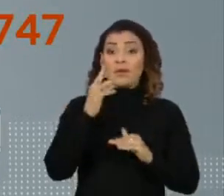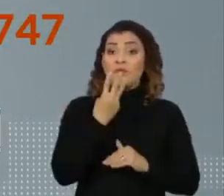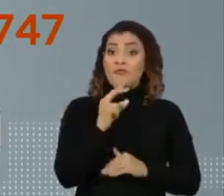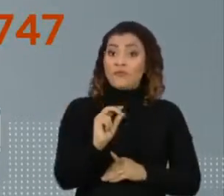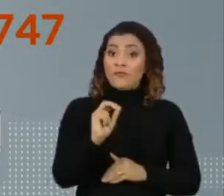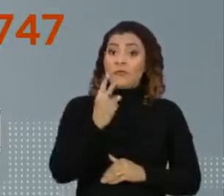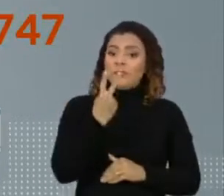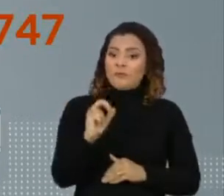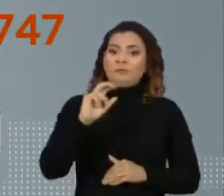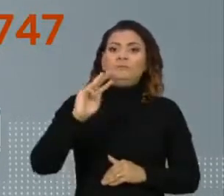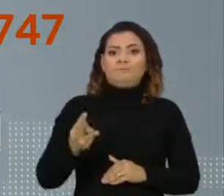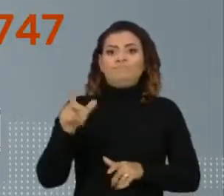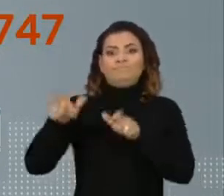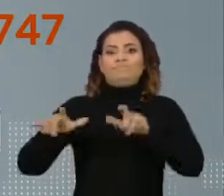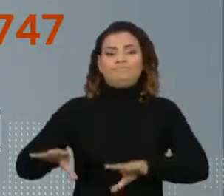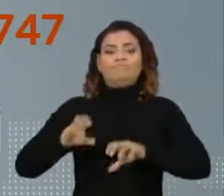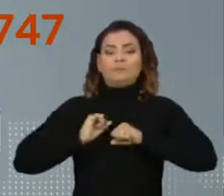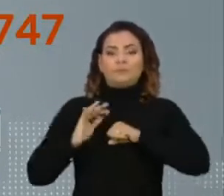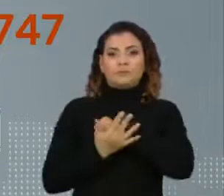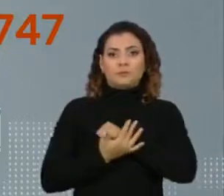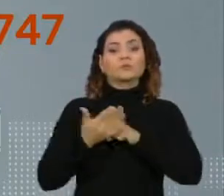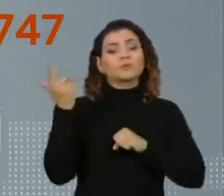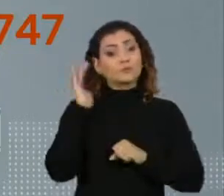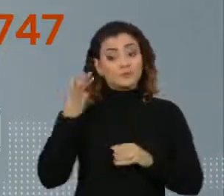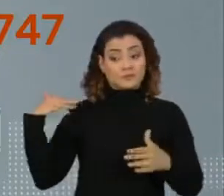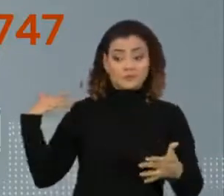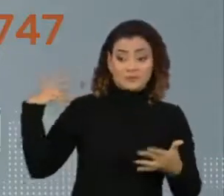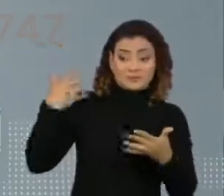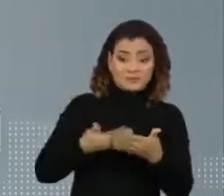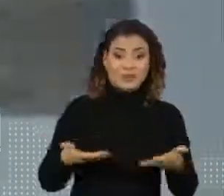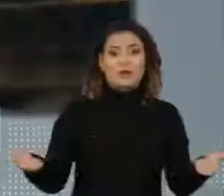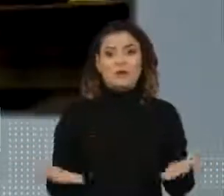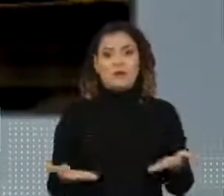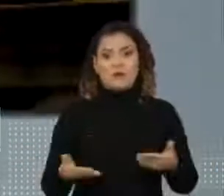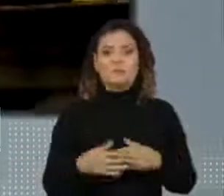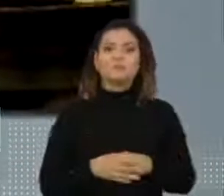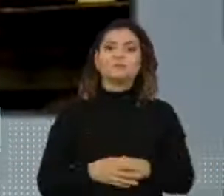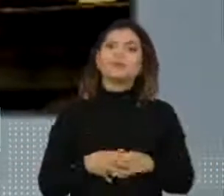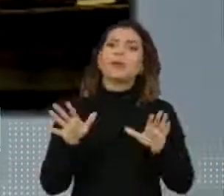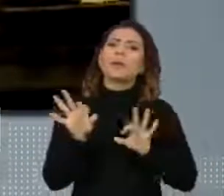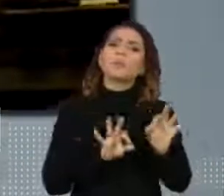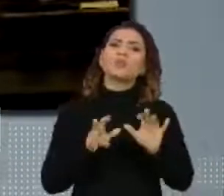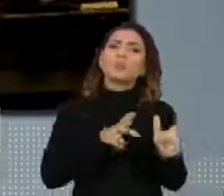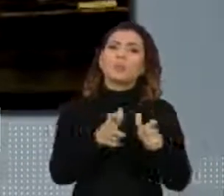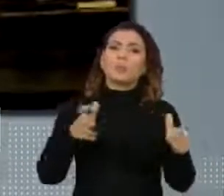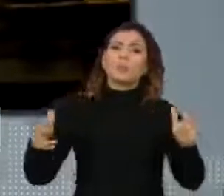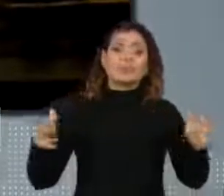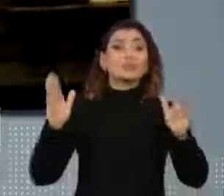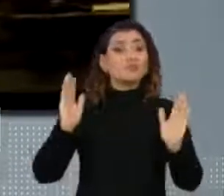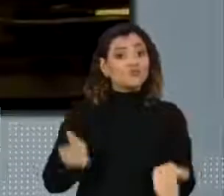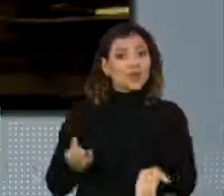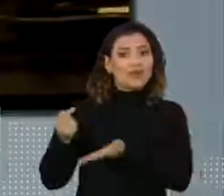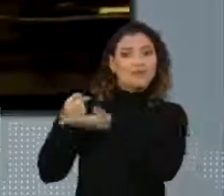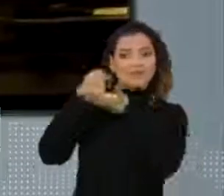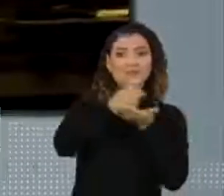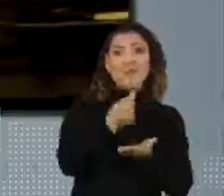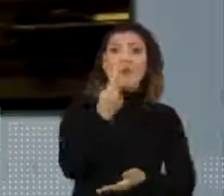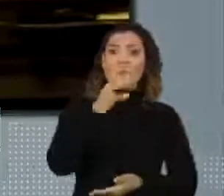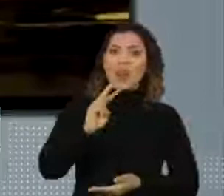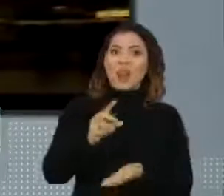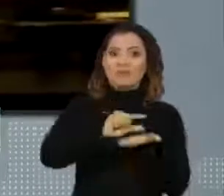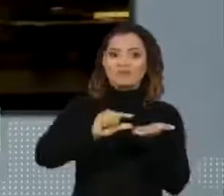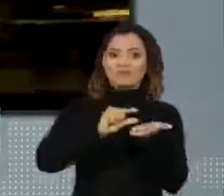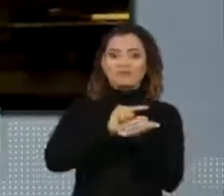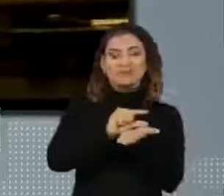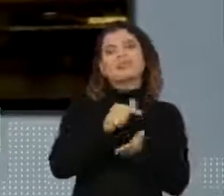milhões de brasileiros contraíram a Covid-19 desde o início da pandemia. O Programa Nacional de Imunizações recebeu mais 1 milhão e